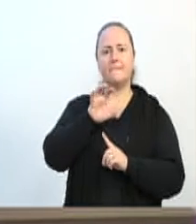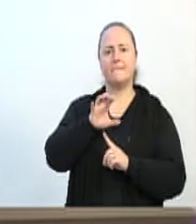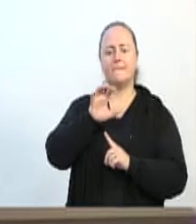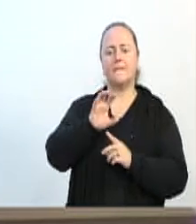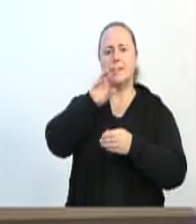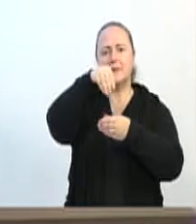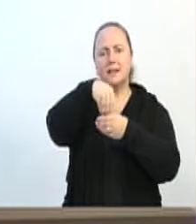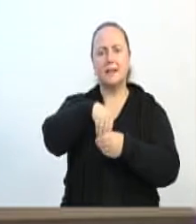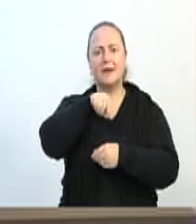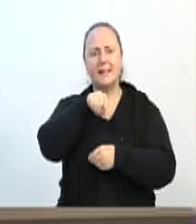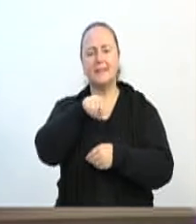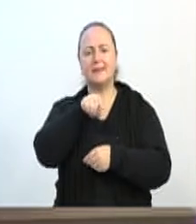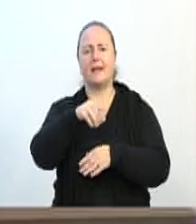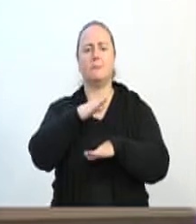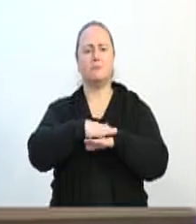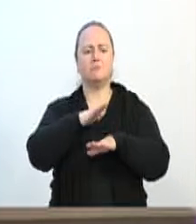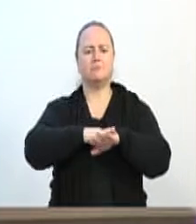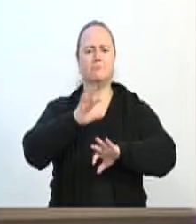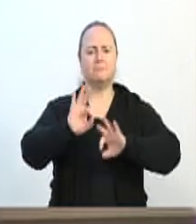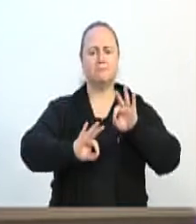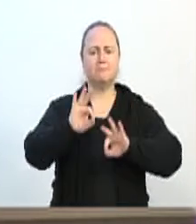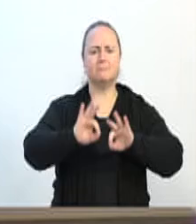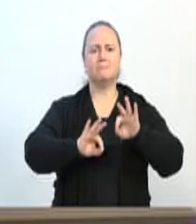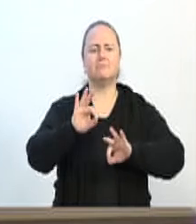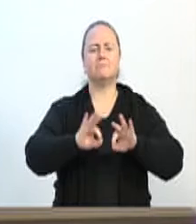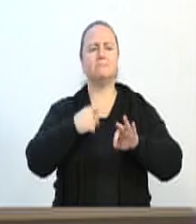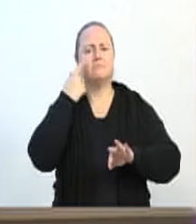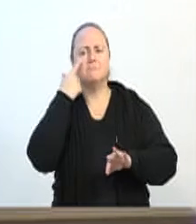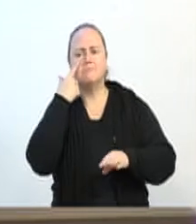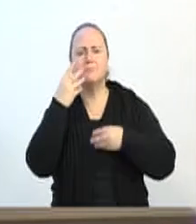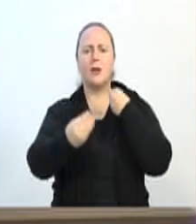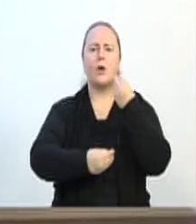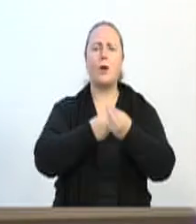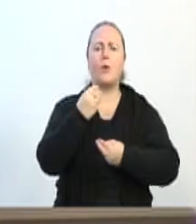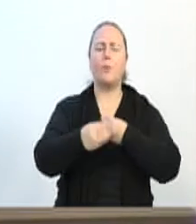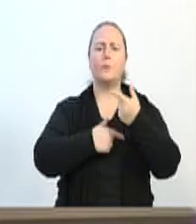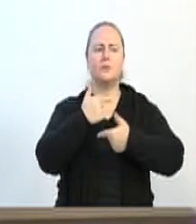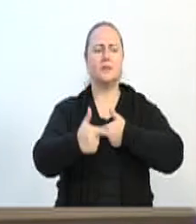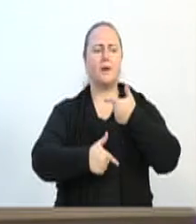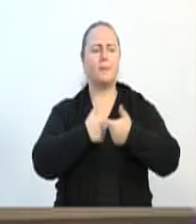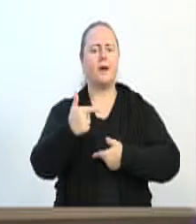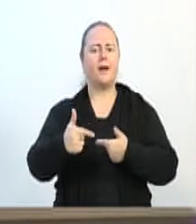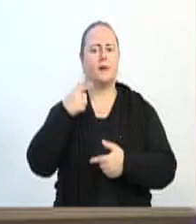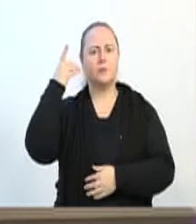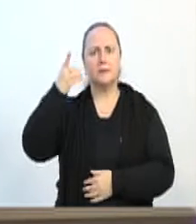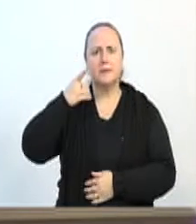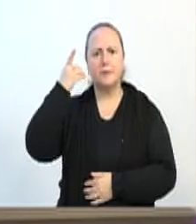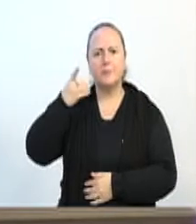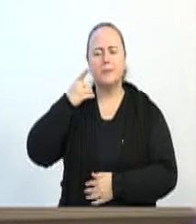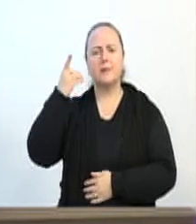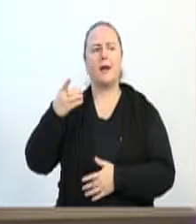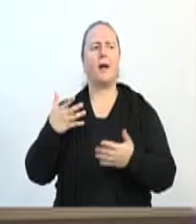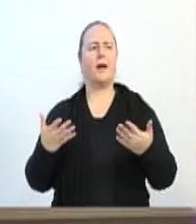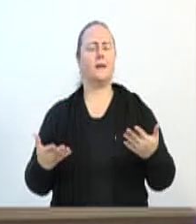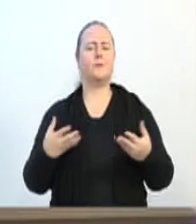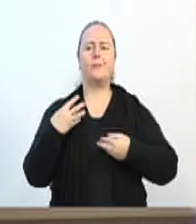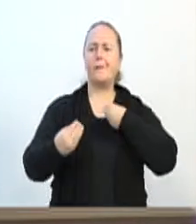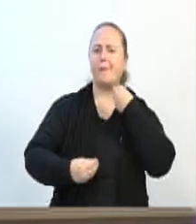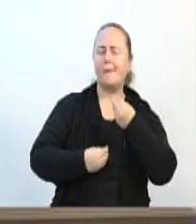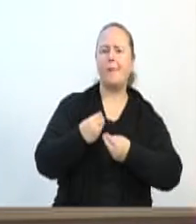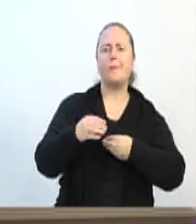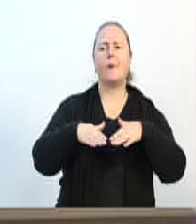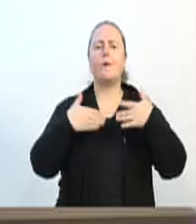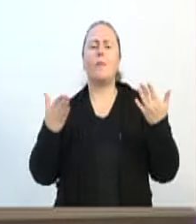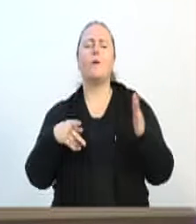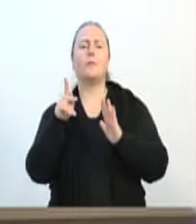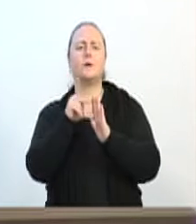cidade fazendo esse balanço do trabalho que os deputados já fizeram e estão para fazer, quais são os projetos, quais